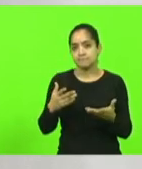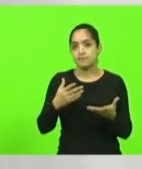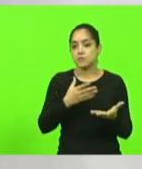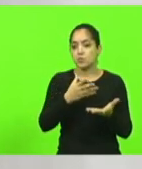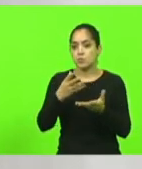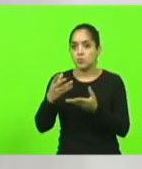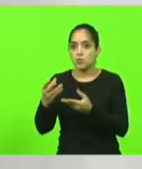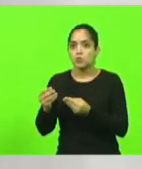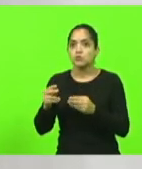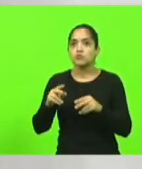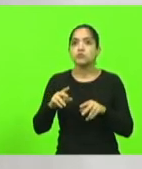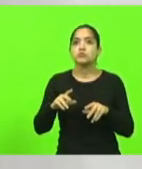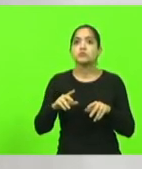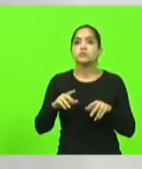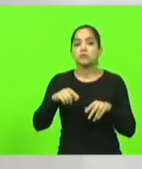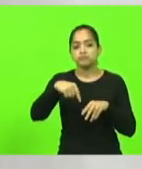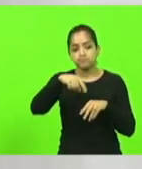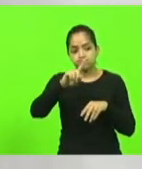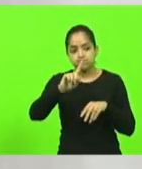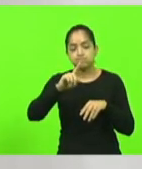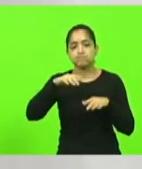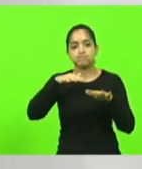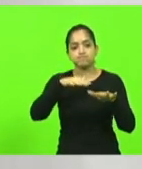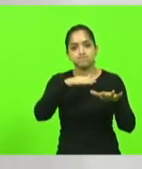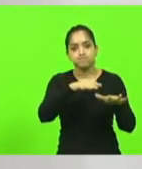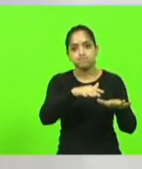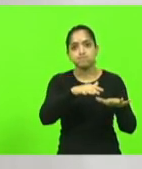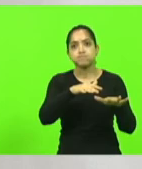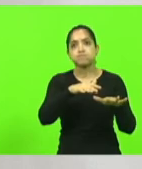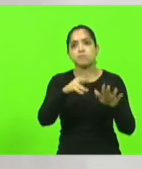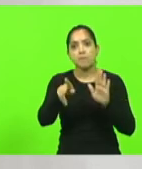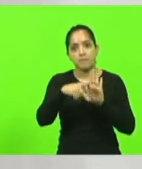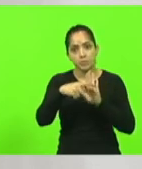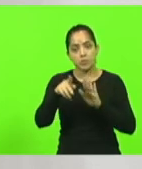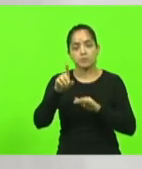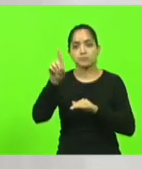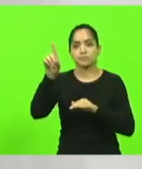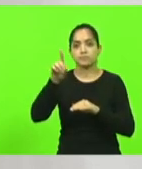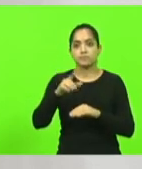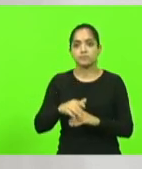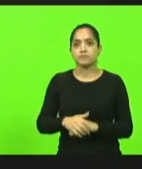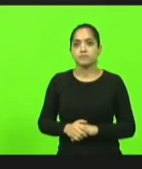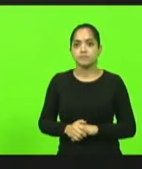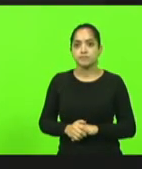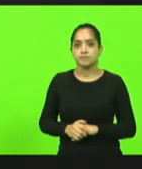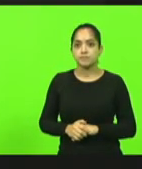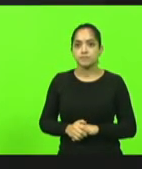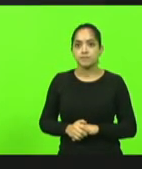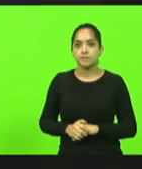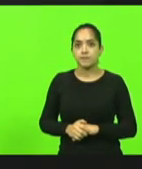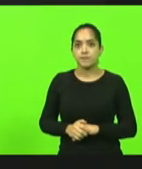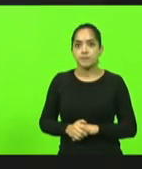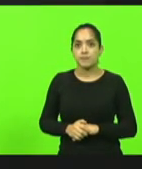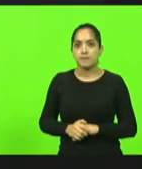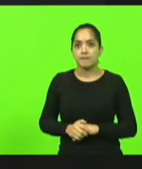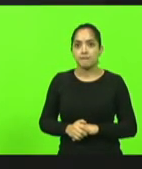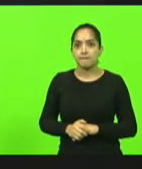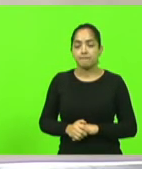levantaram e dissemos, não, essa nação pertence ao Senhor. Muito obrigado. Muito obrigado,